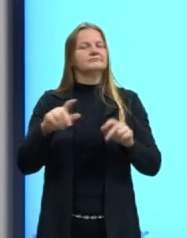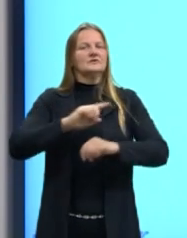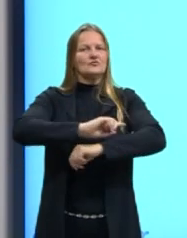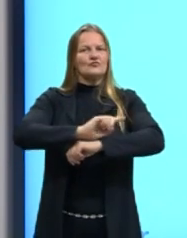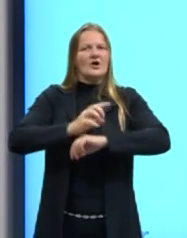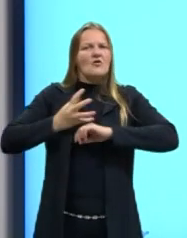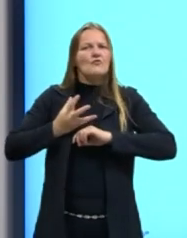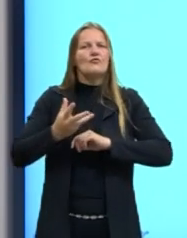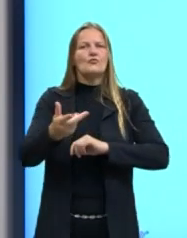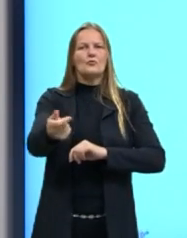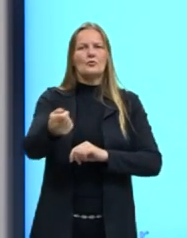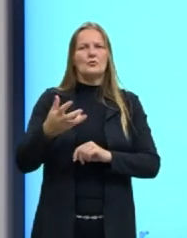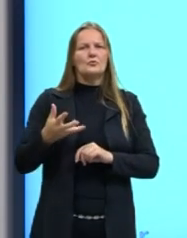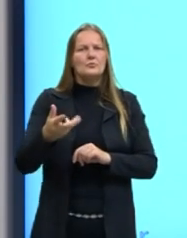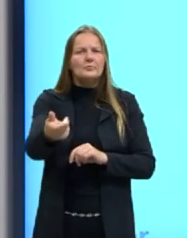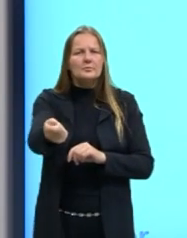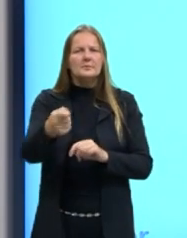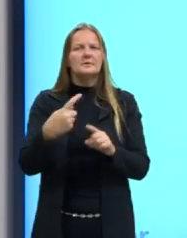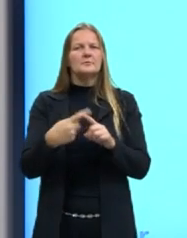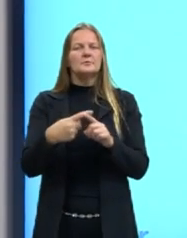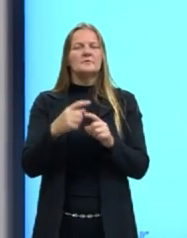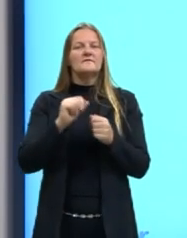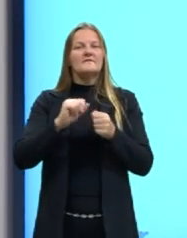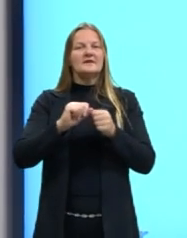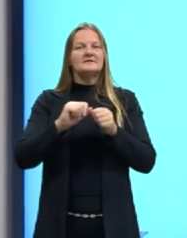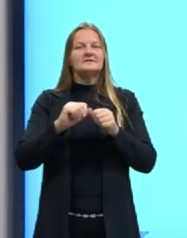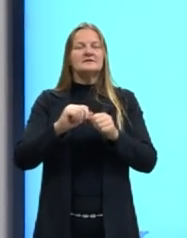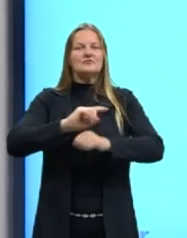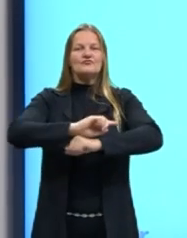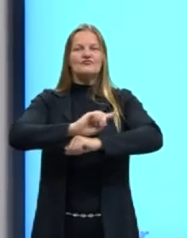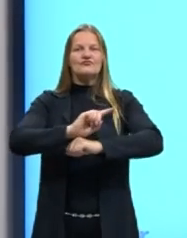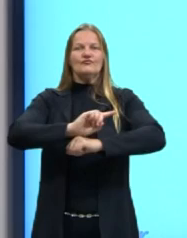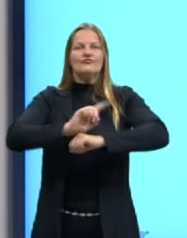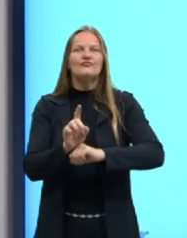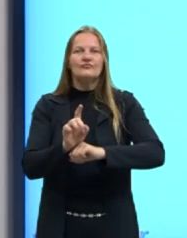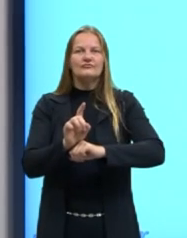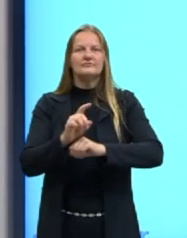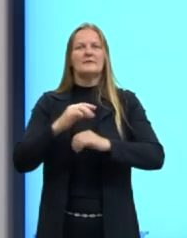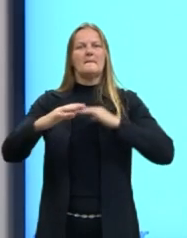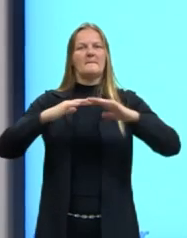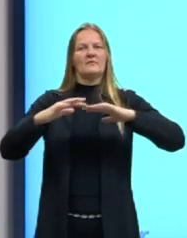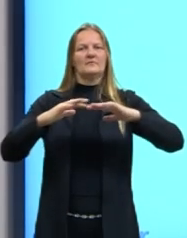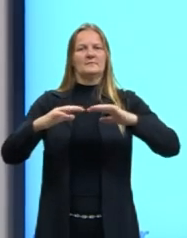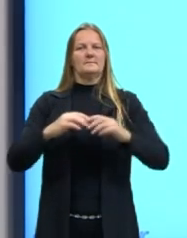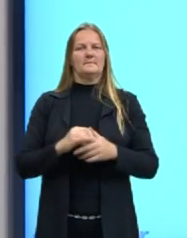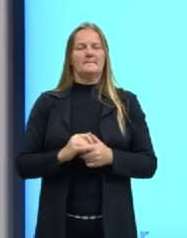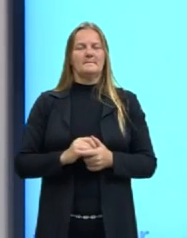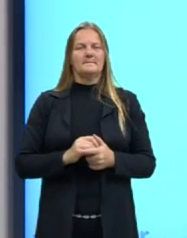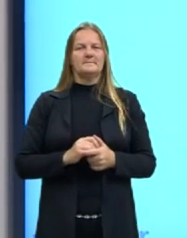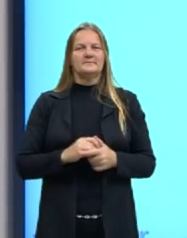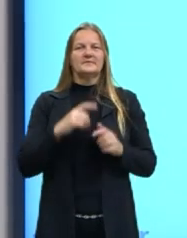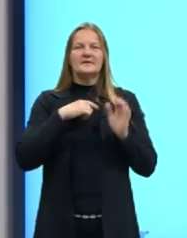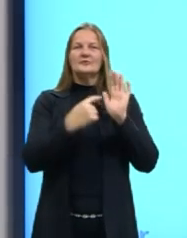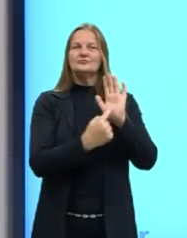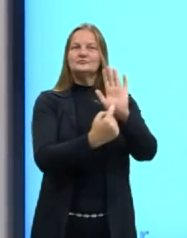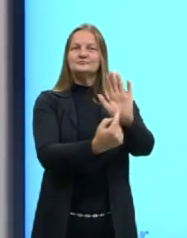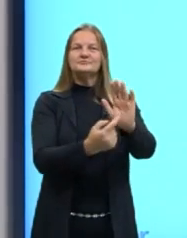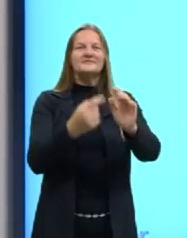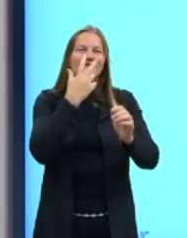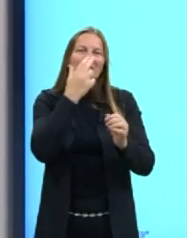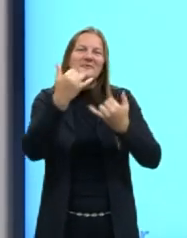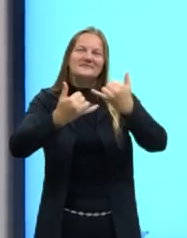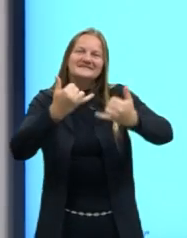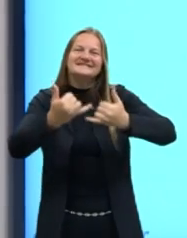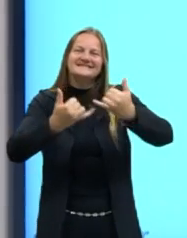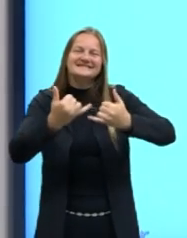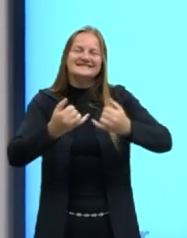aceleração que faz a gente mudar a velocidade do movimento. Então, aqui a gente tem uma brincadeirinha sobre